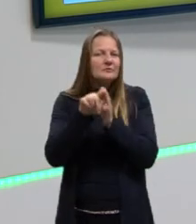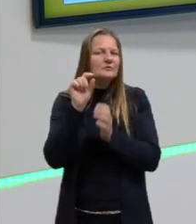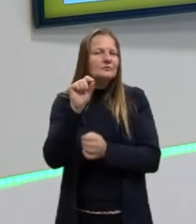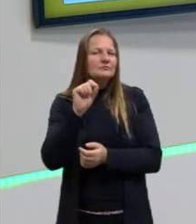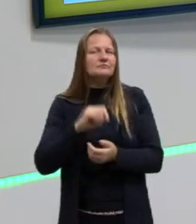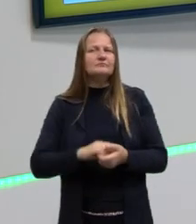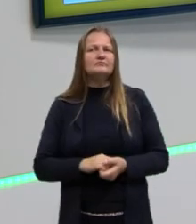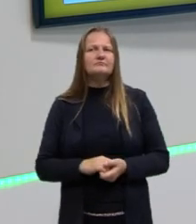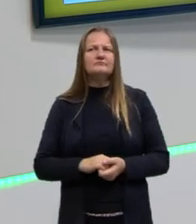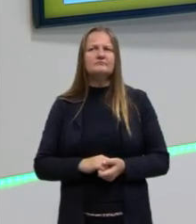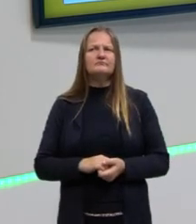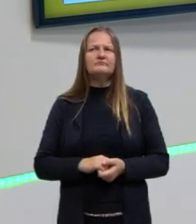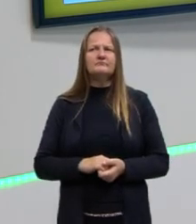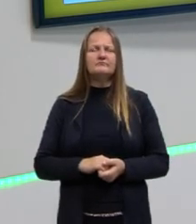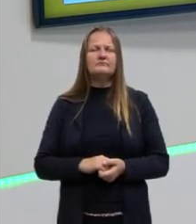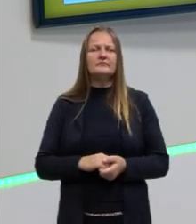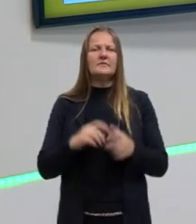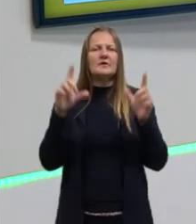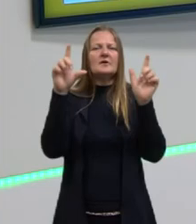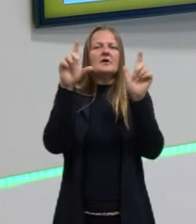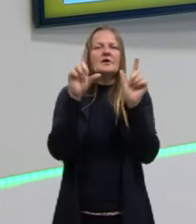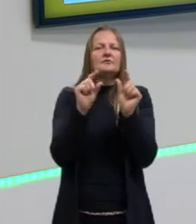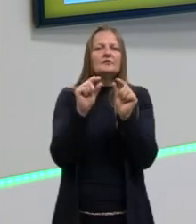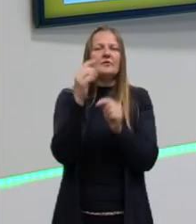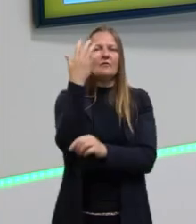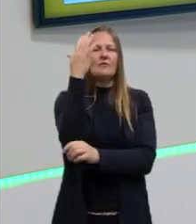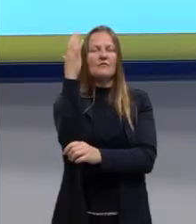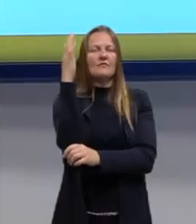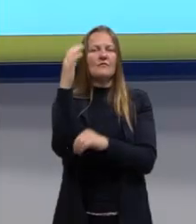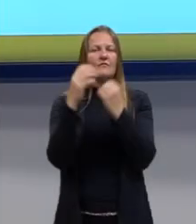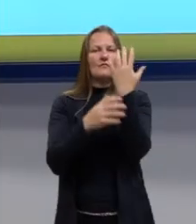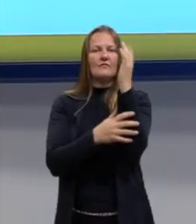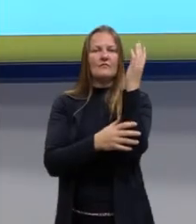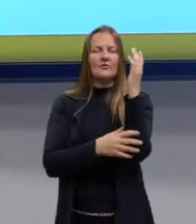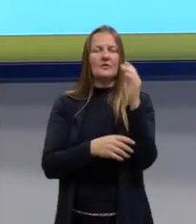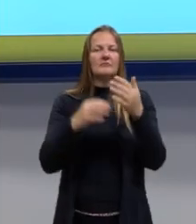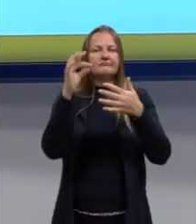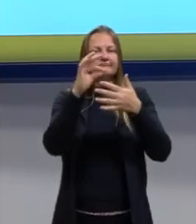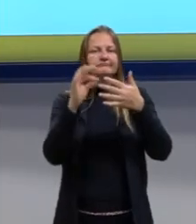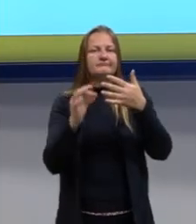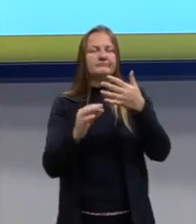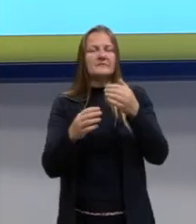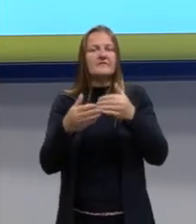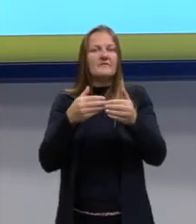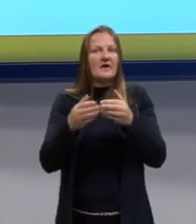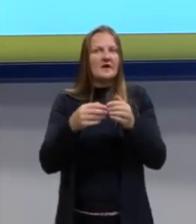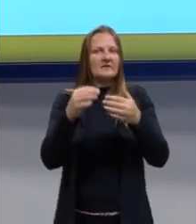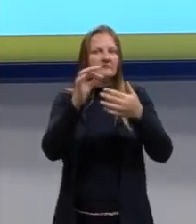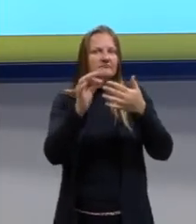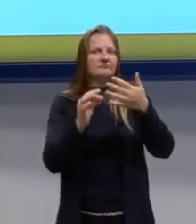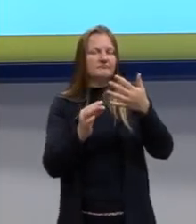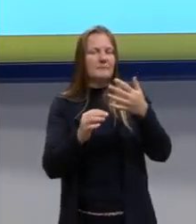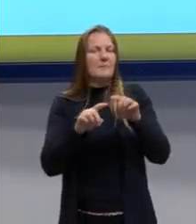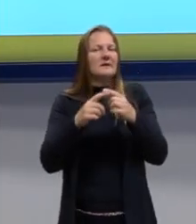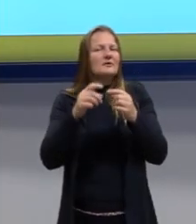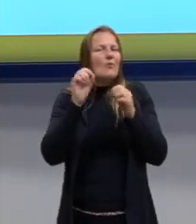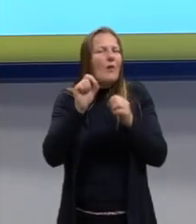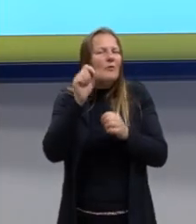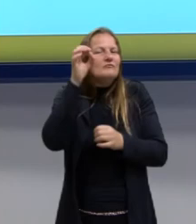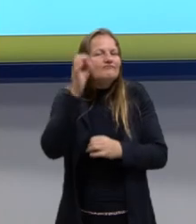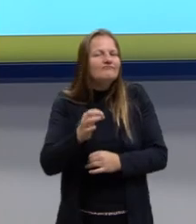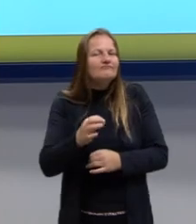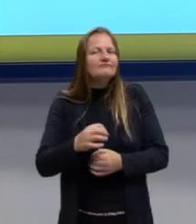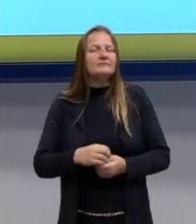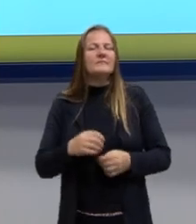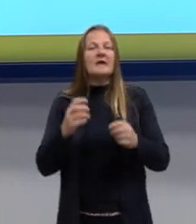a redução da flora, pode ser várias questões, pode ser várias opções, mas a redução da